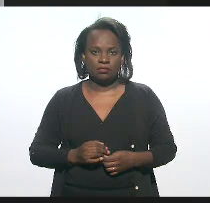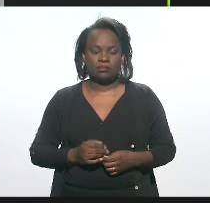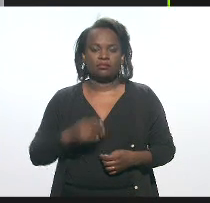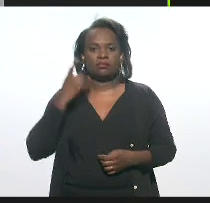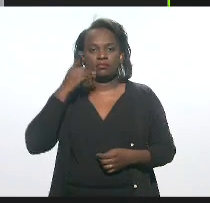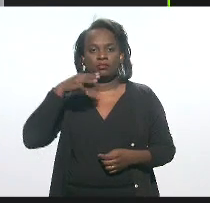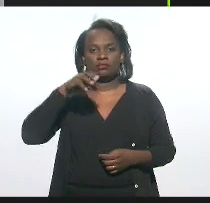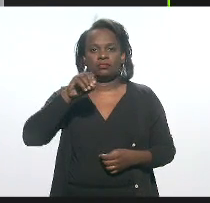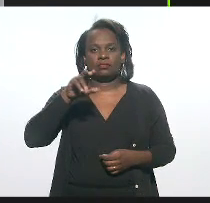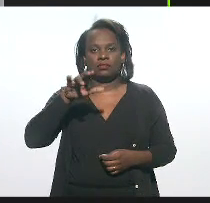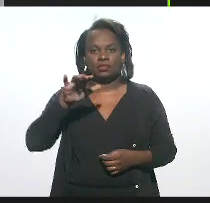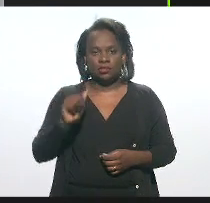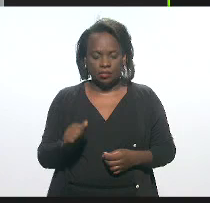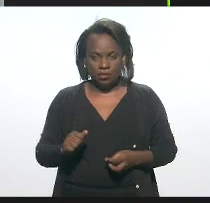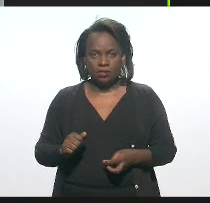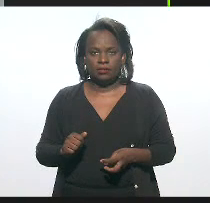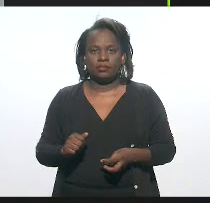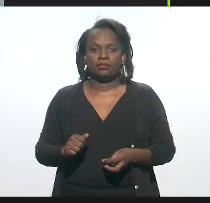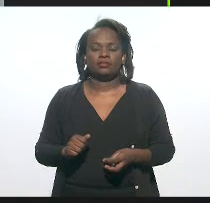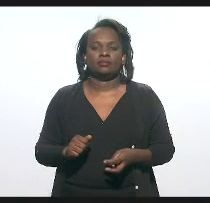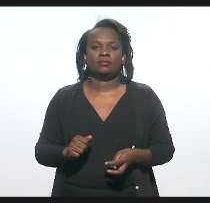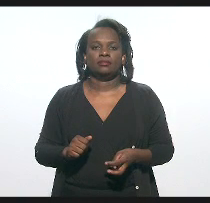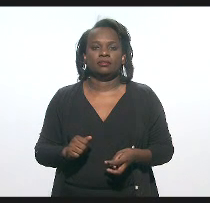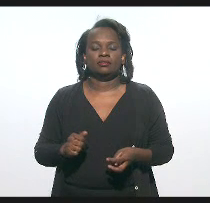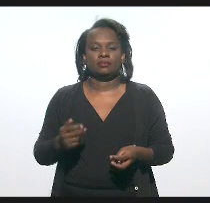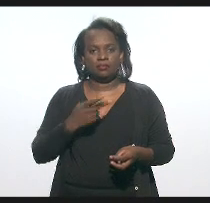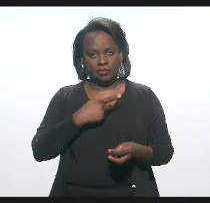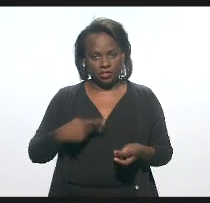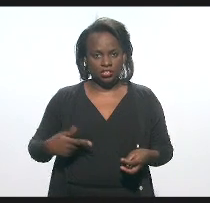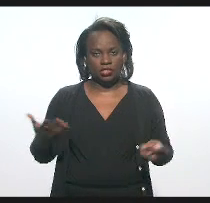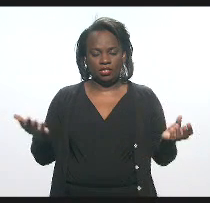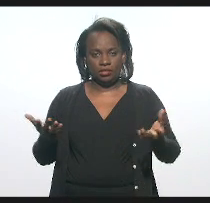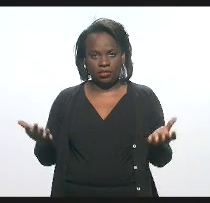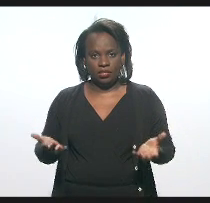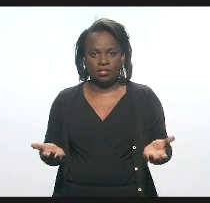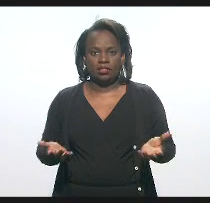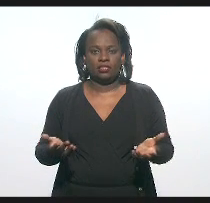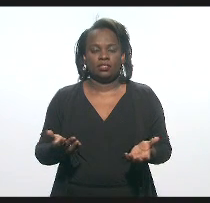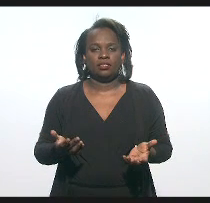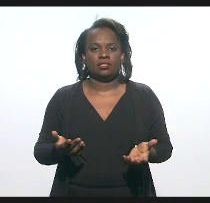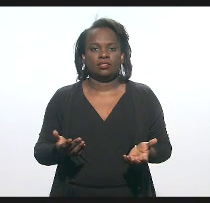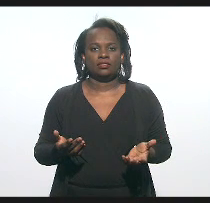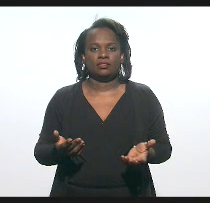Deputada Mônica Francisco, que preside neste momento aí a